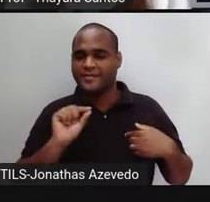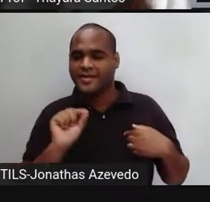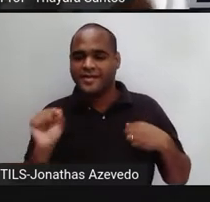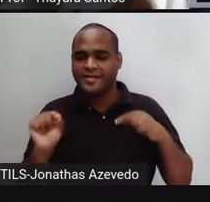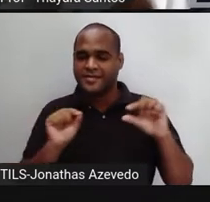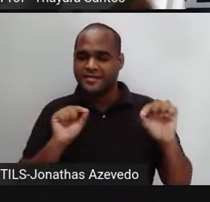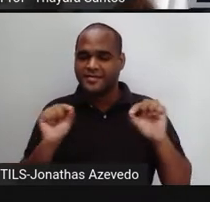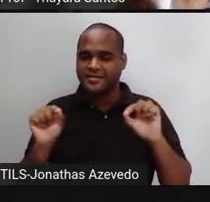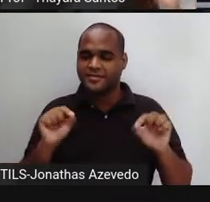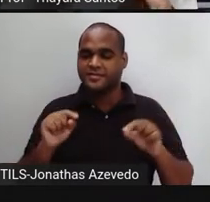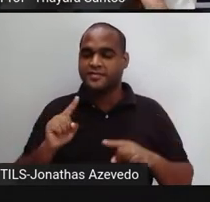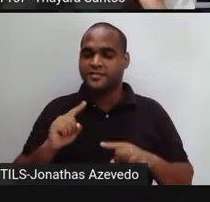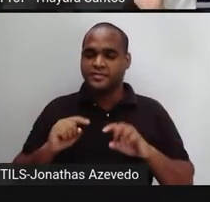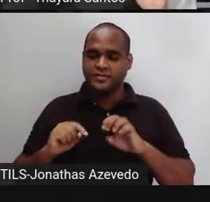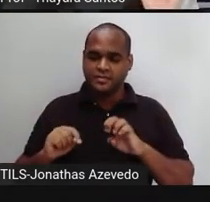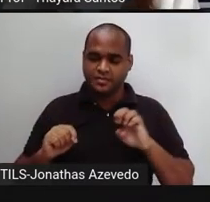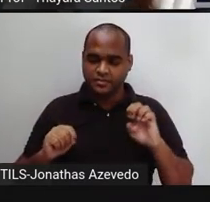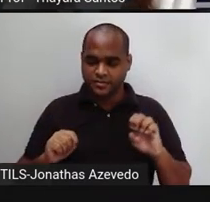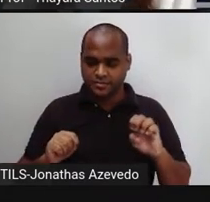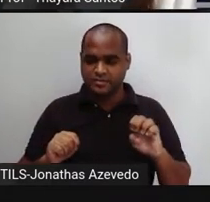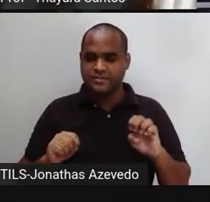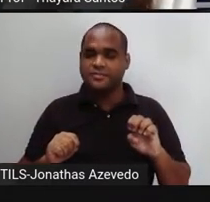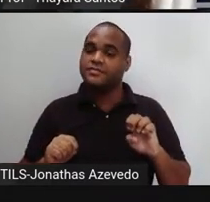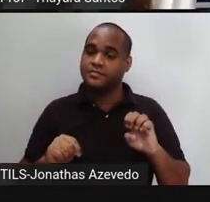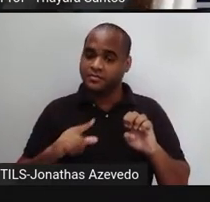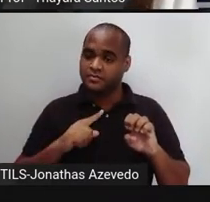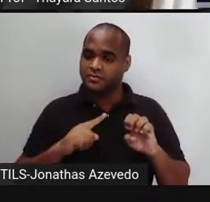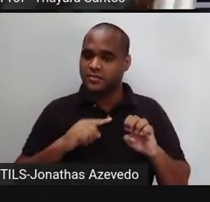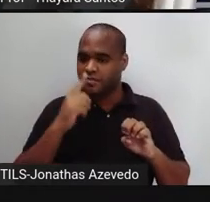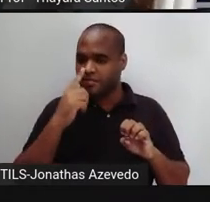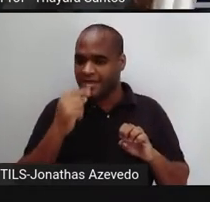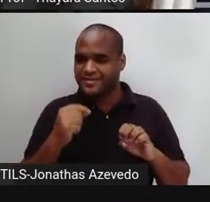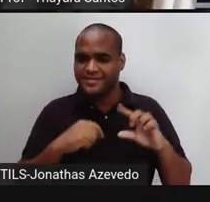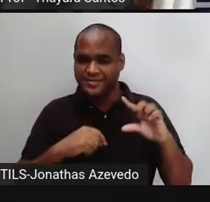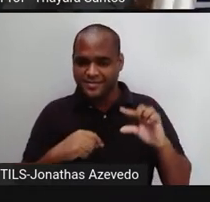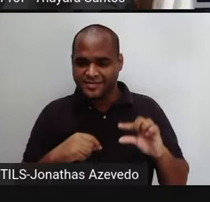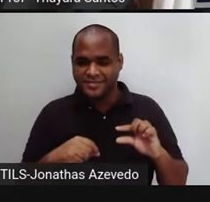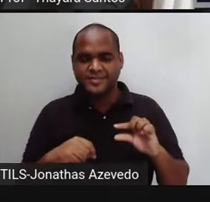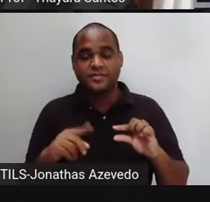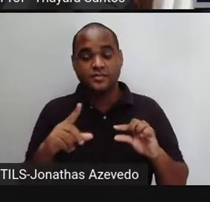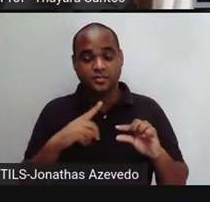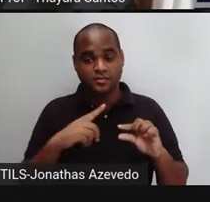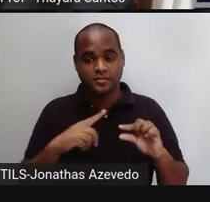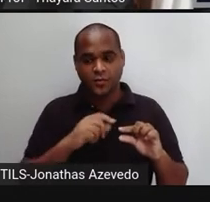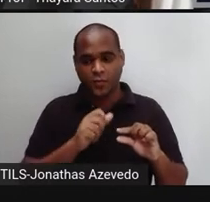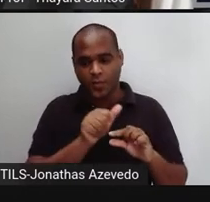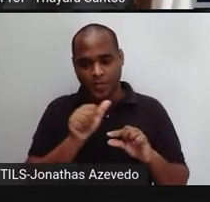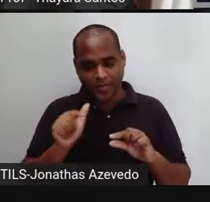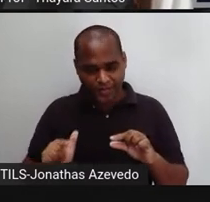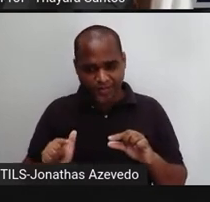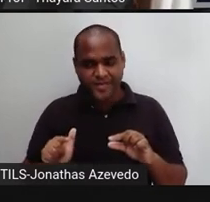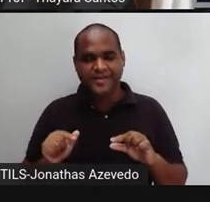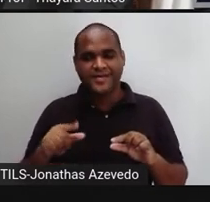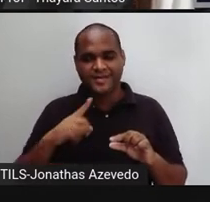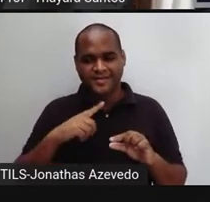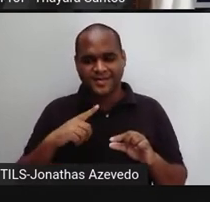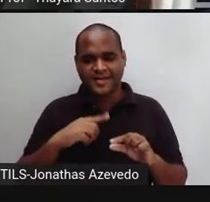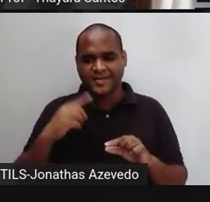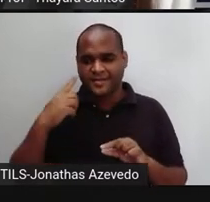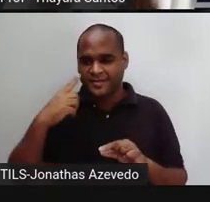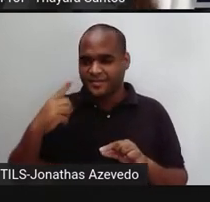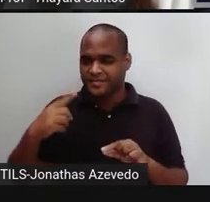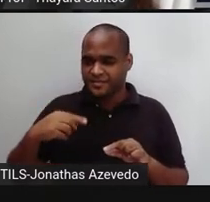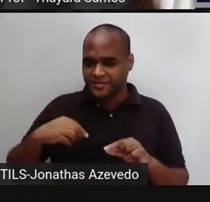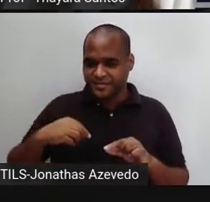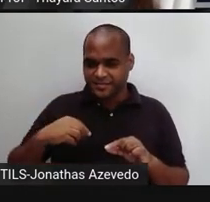pulmão esquerdo, ele é levemente menor que o pulmão direito. Por quê? Porque é justamente nessa abertura daqui, ó, que